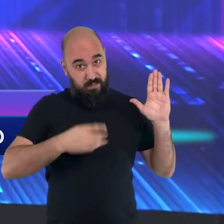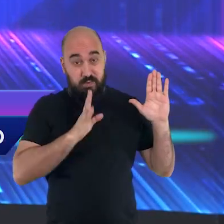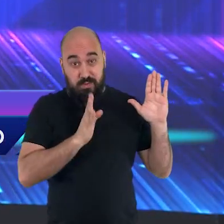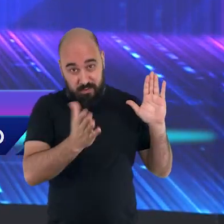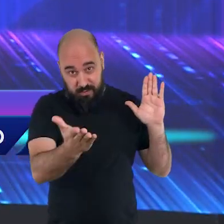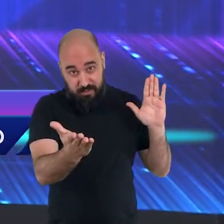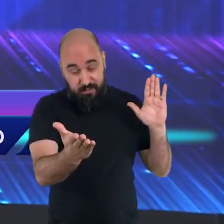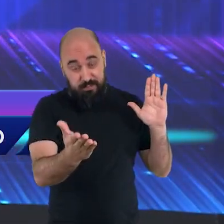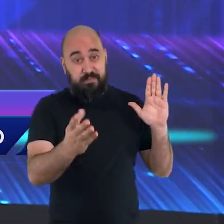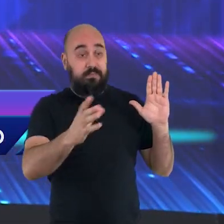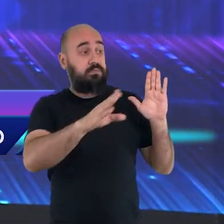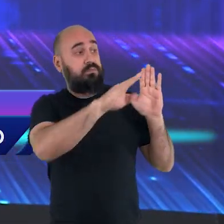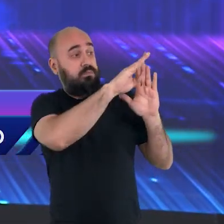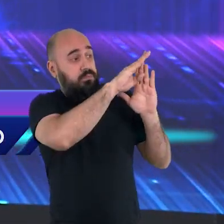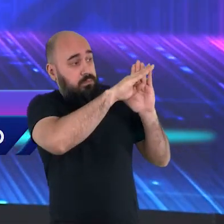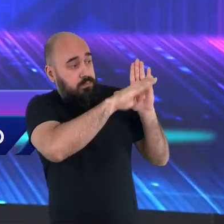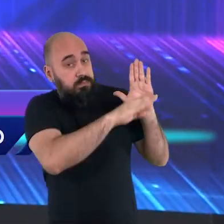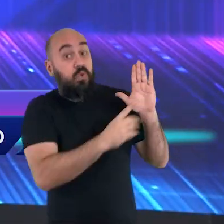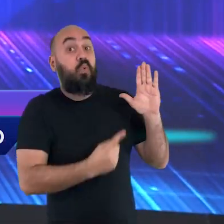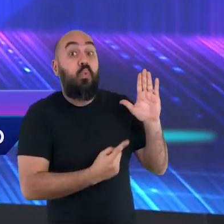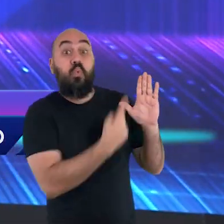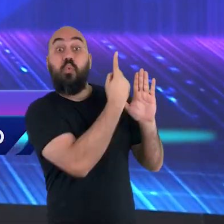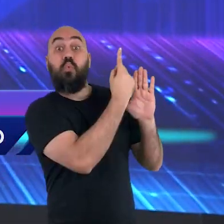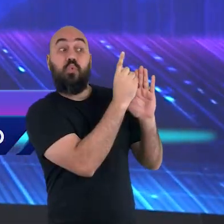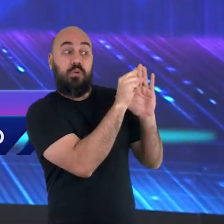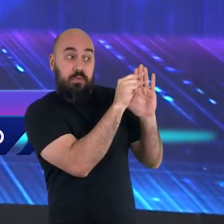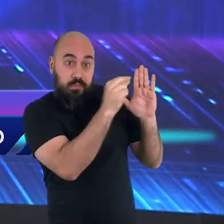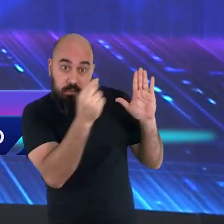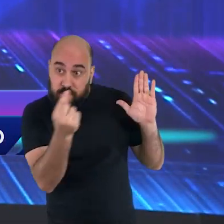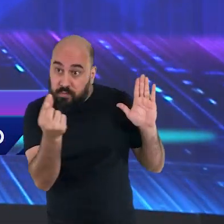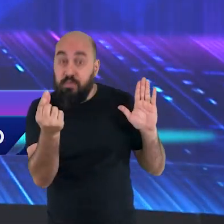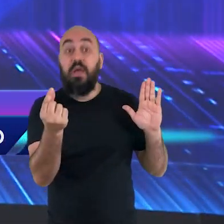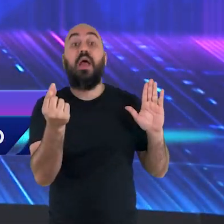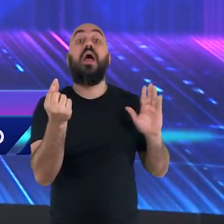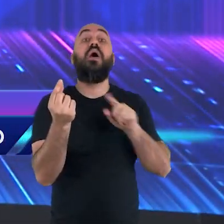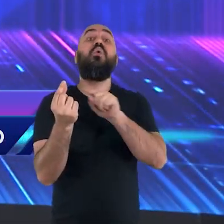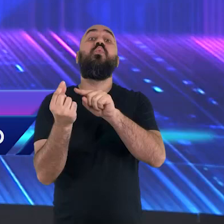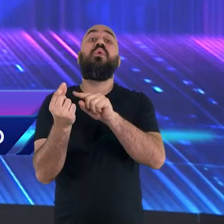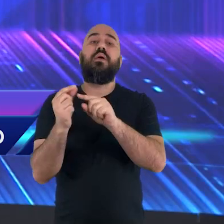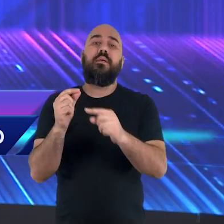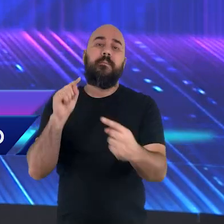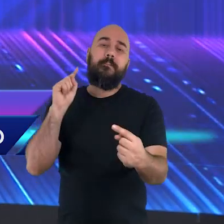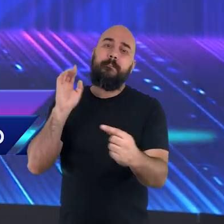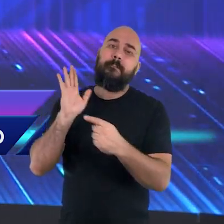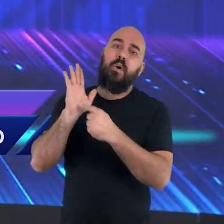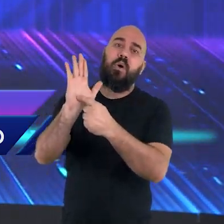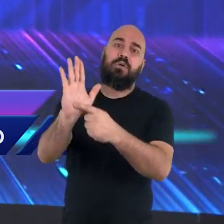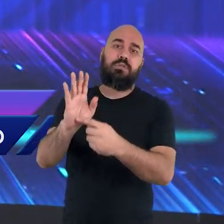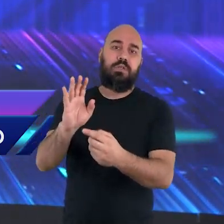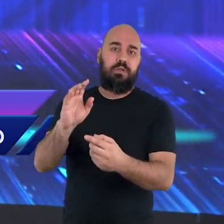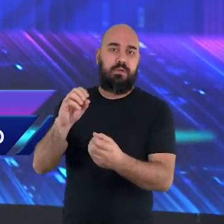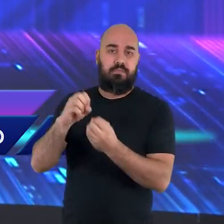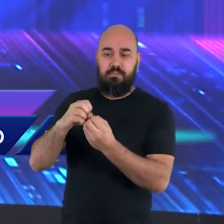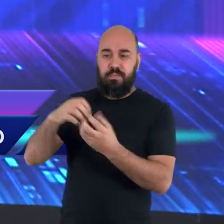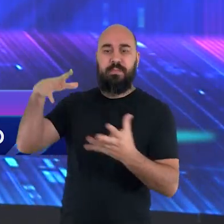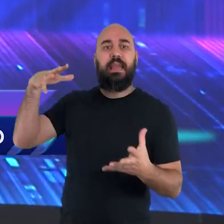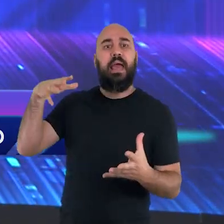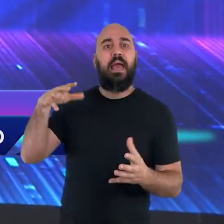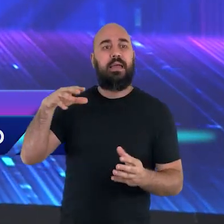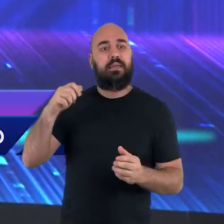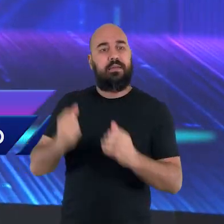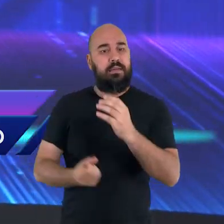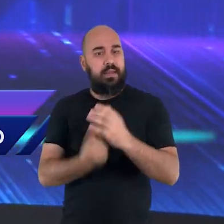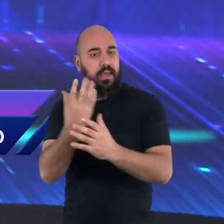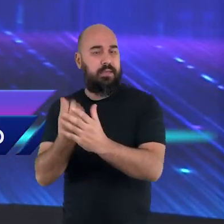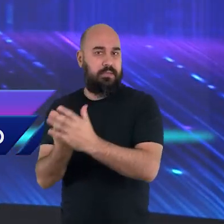Desses dez mandamentos, um mandamento só é o mandamento que aponta para a criação. Se você está com a sua